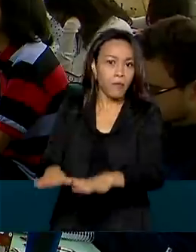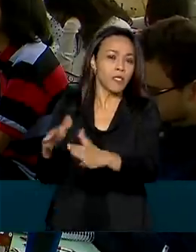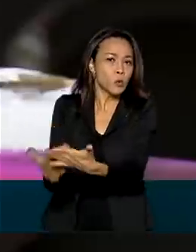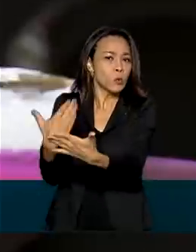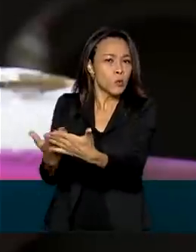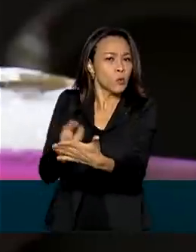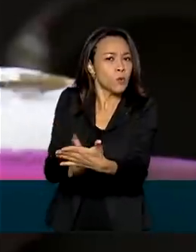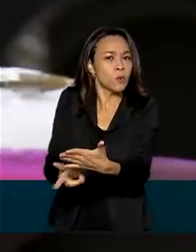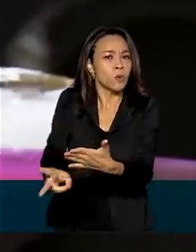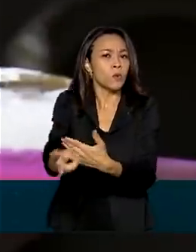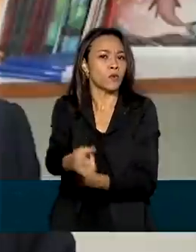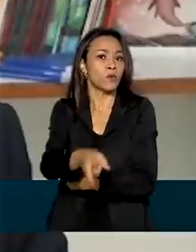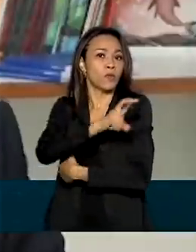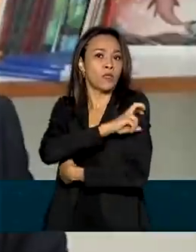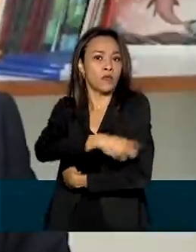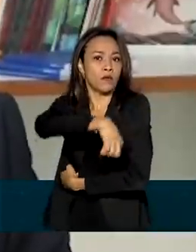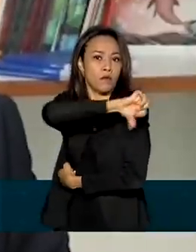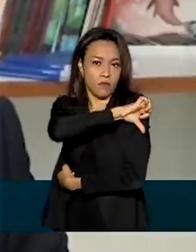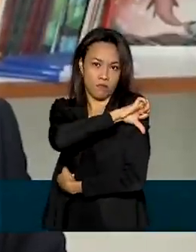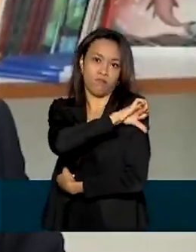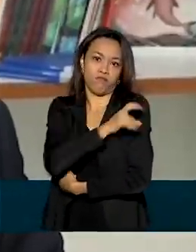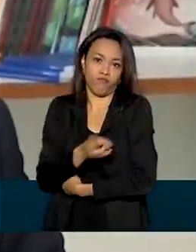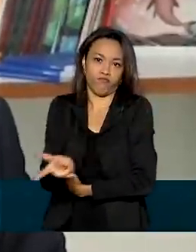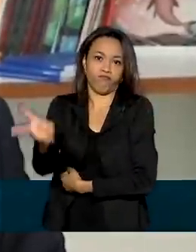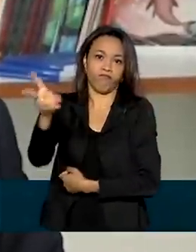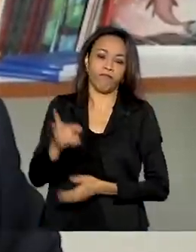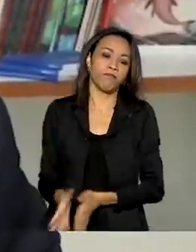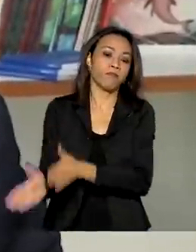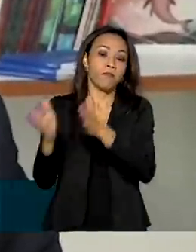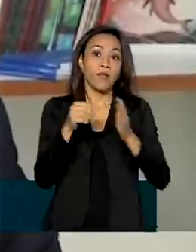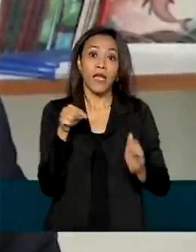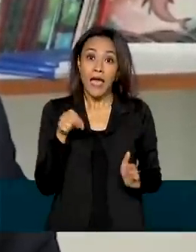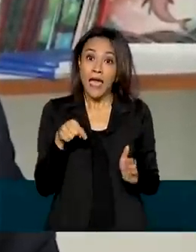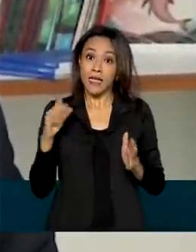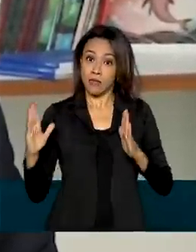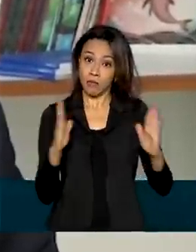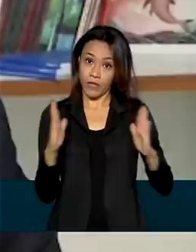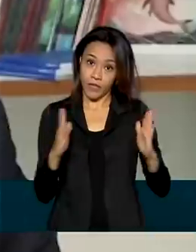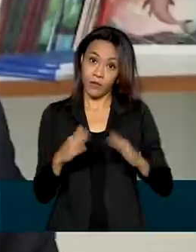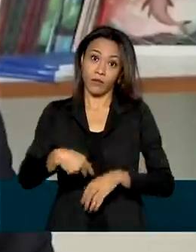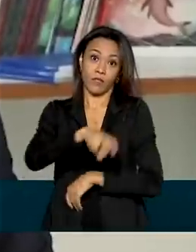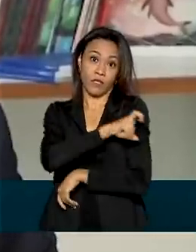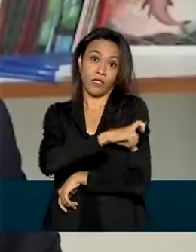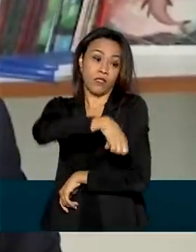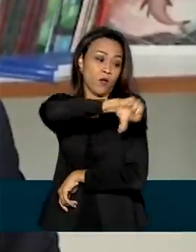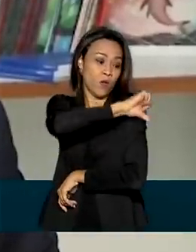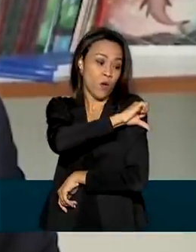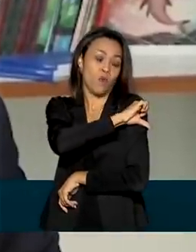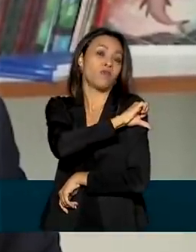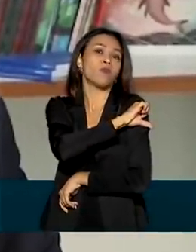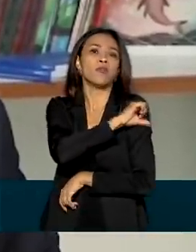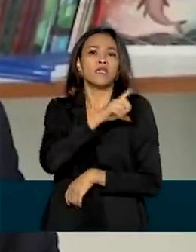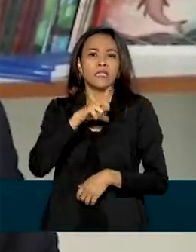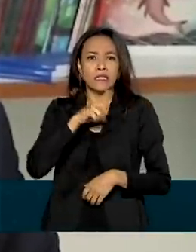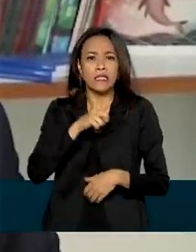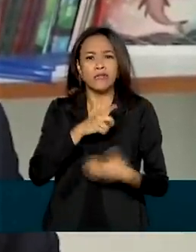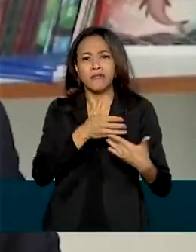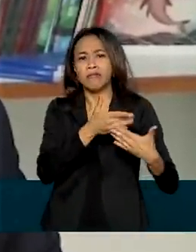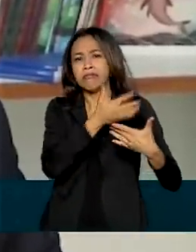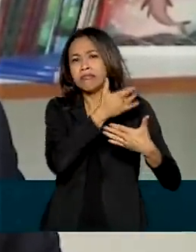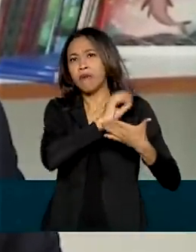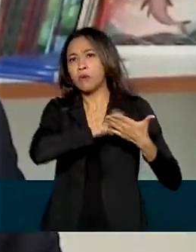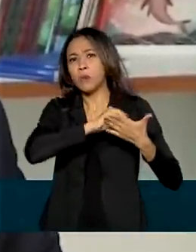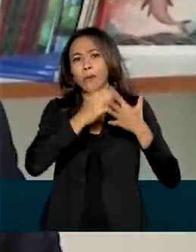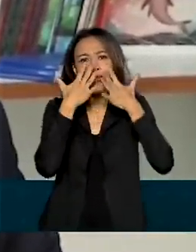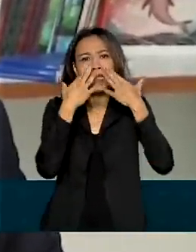finais do ensino fundamental. Essa é uma etapa que careceu muito nos últimos anos de uma atenção especial